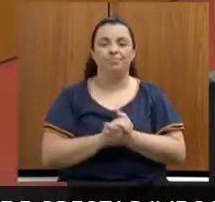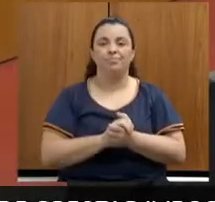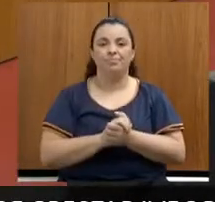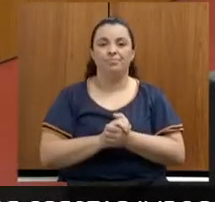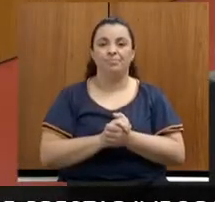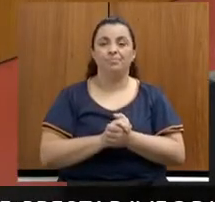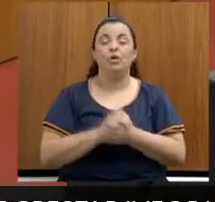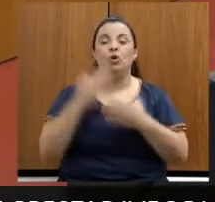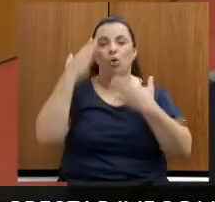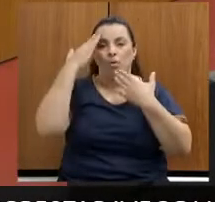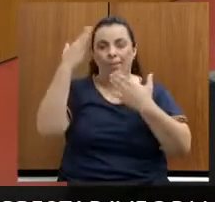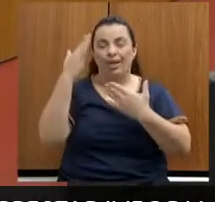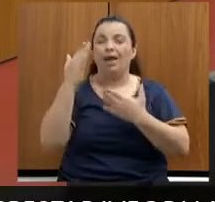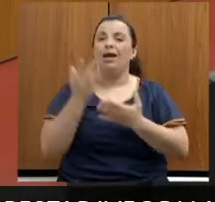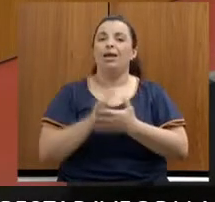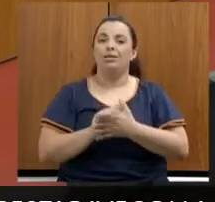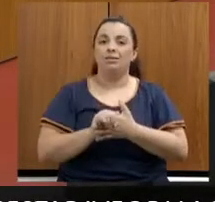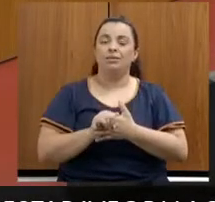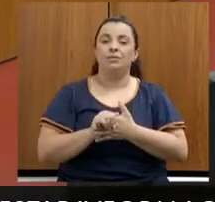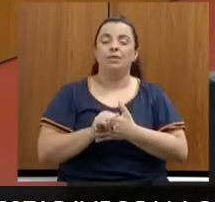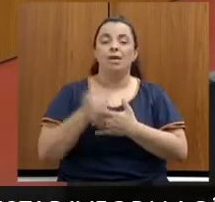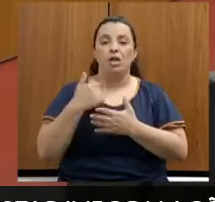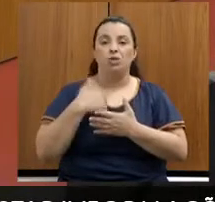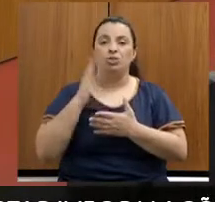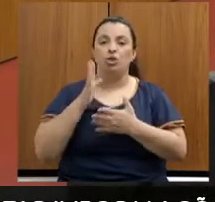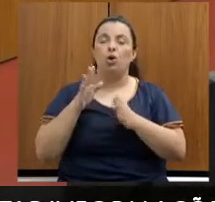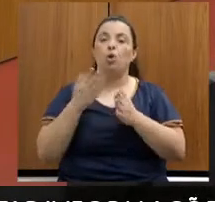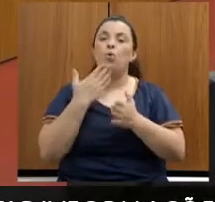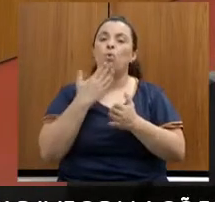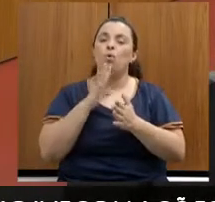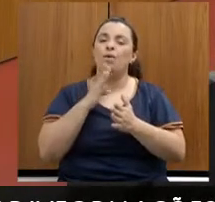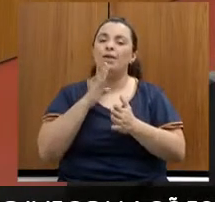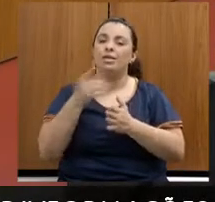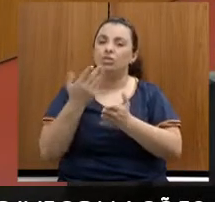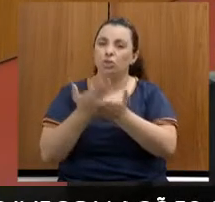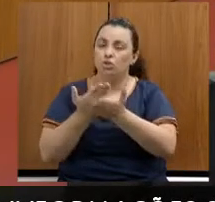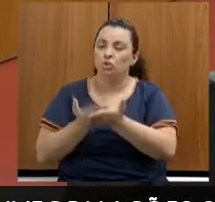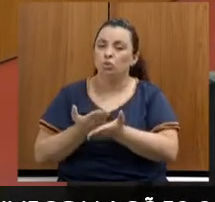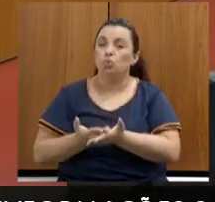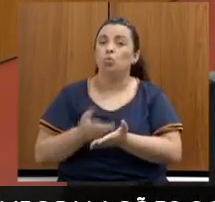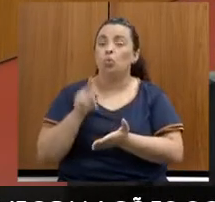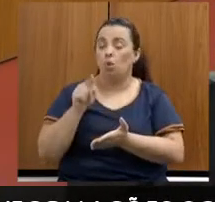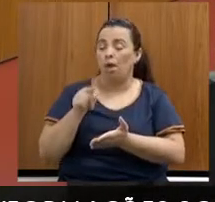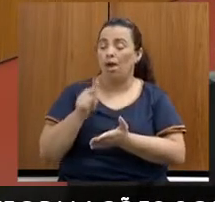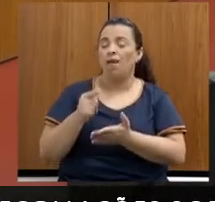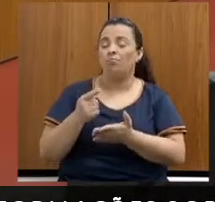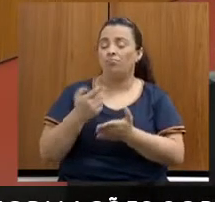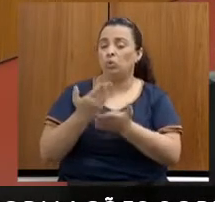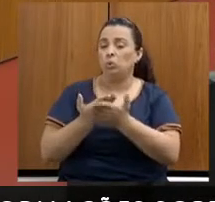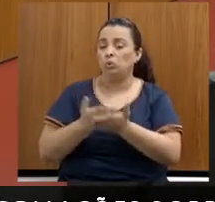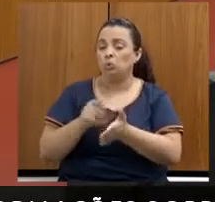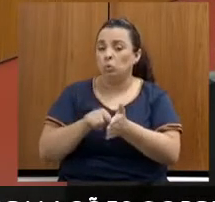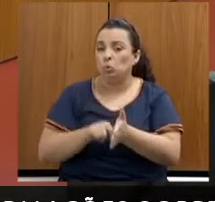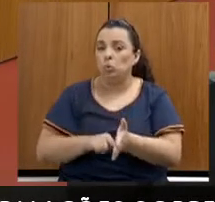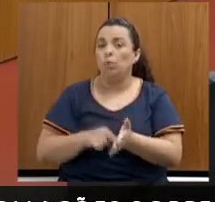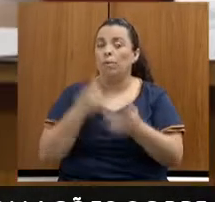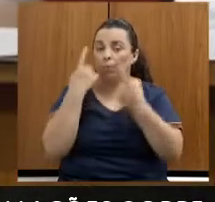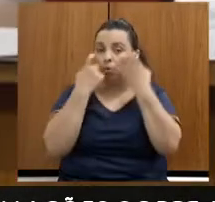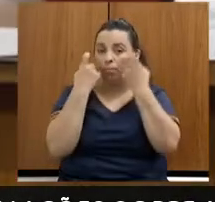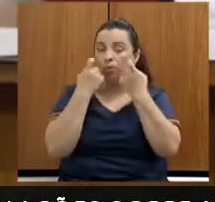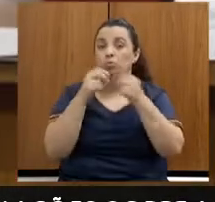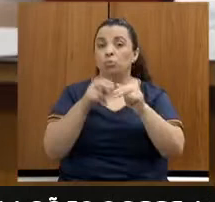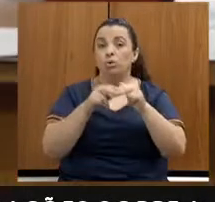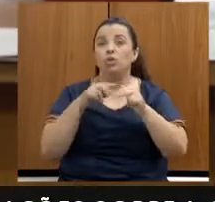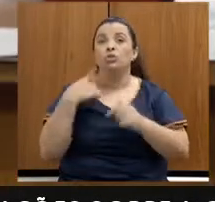Obrigada pelas palavras. Eu conheço esse estudo, deputada, é um estudo preocupante e por isso que nós estamos elaborando esse plano